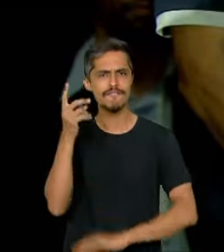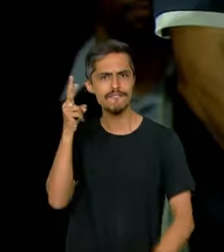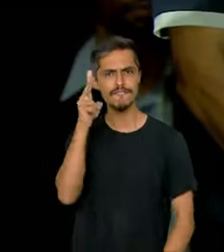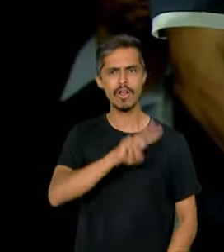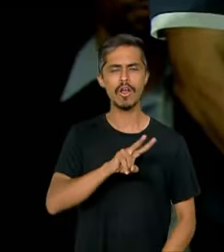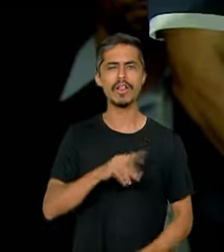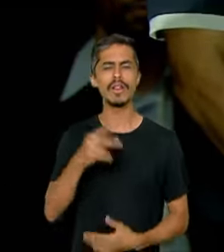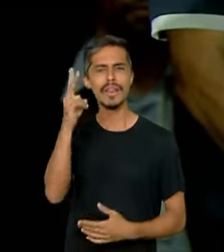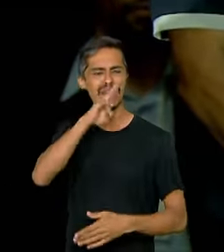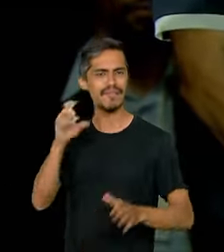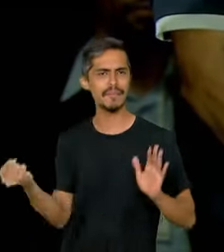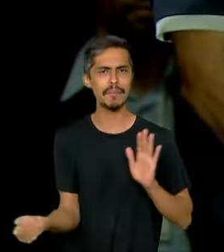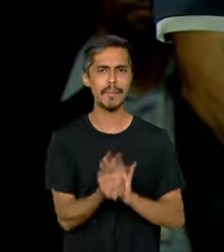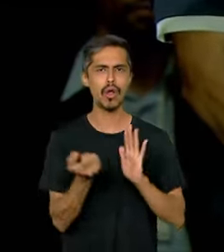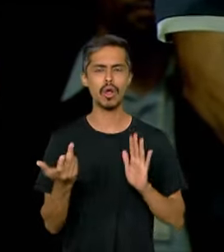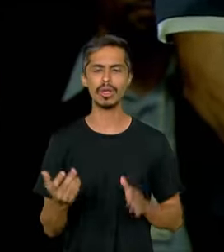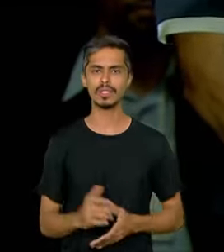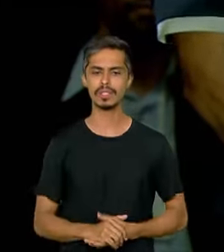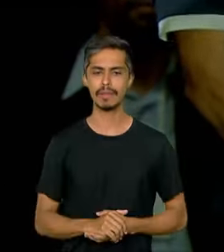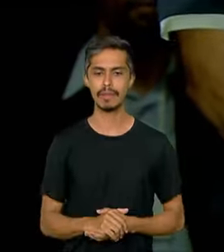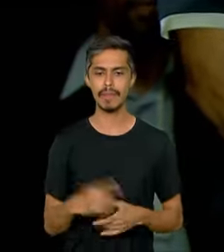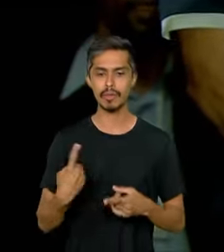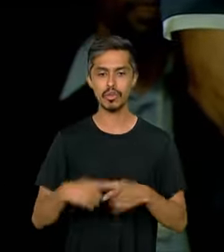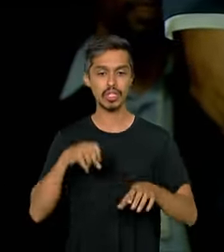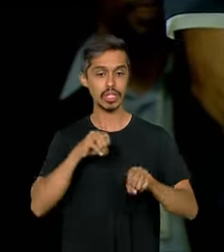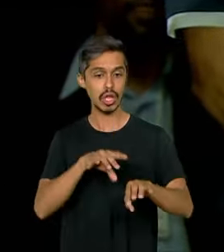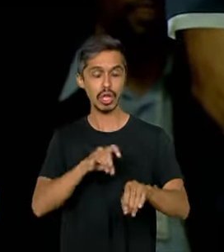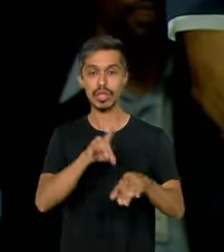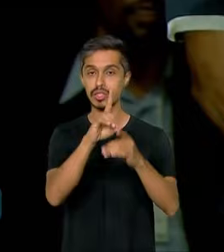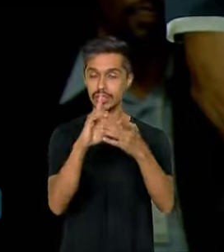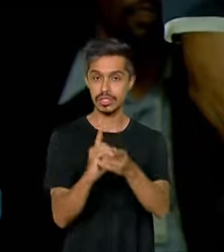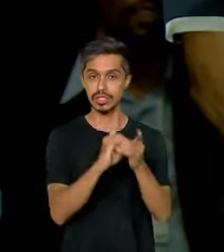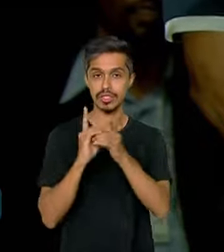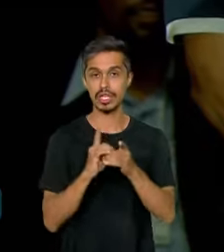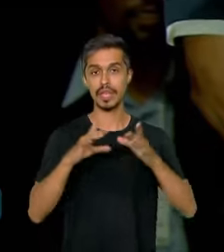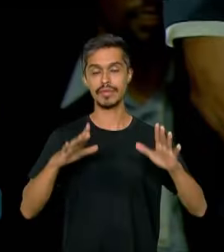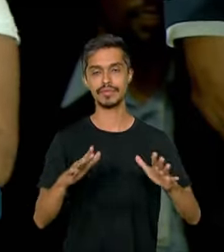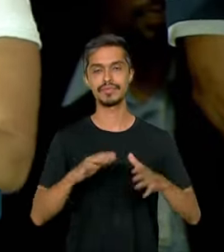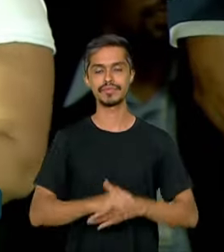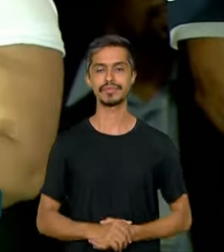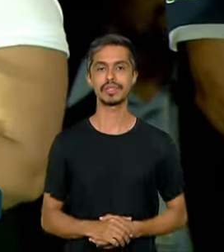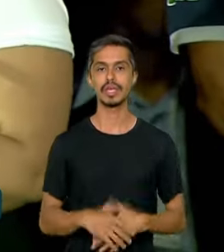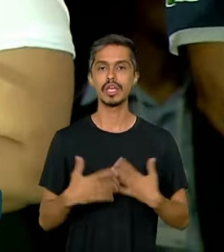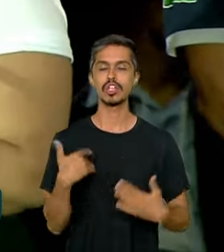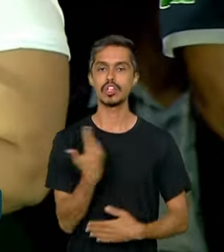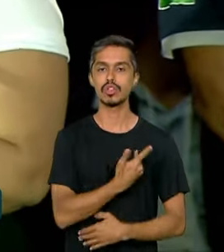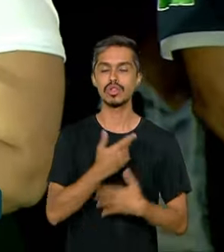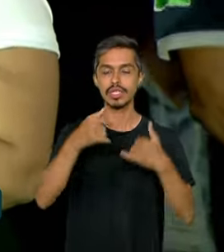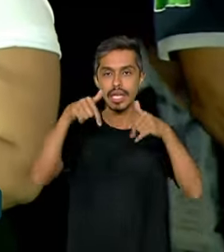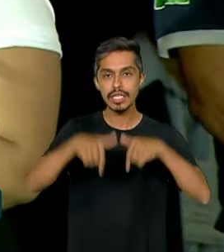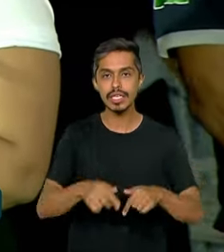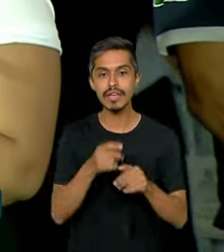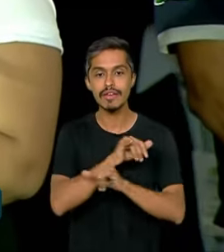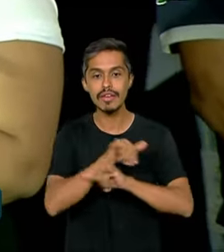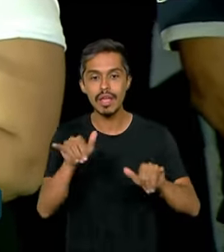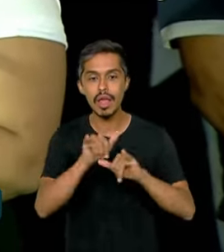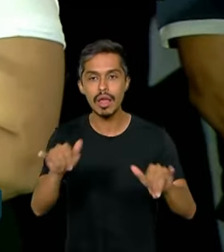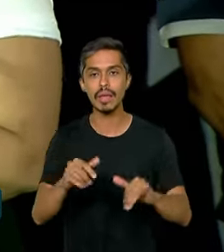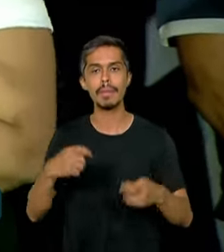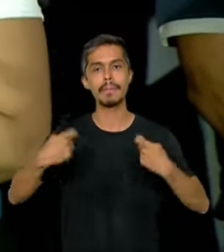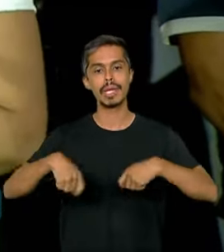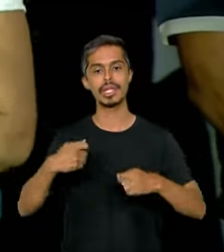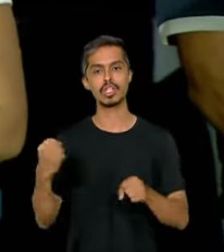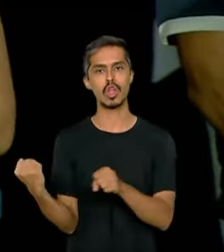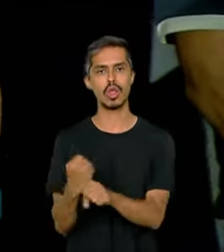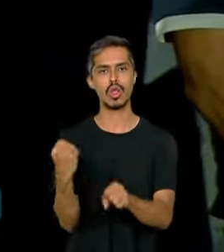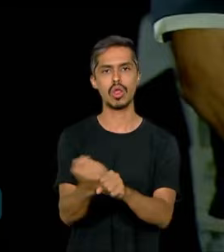construção democrática da educação brasileira e é por isso que nós estamos aqui para dizer que é preciso construir